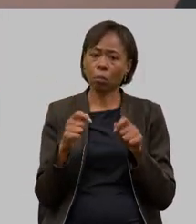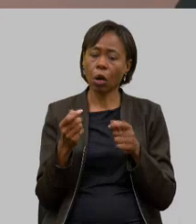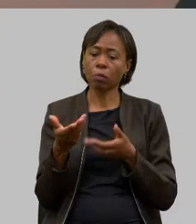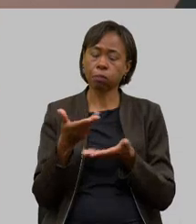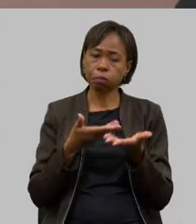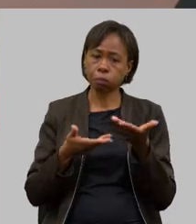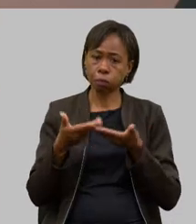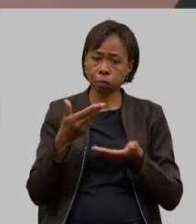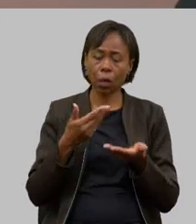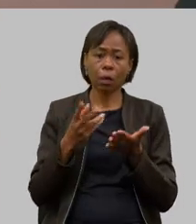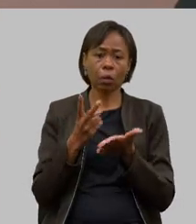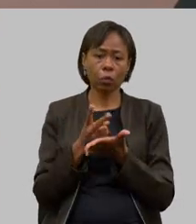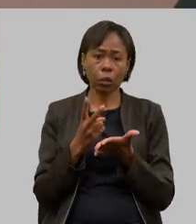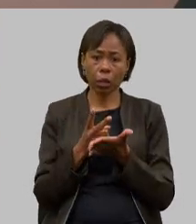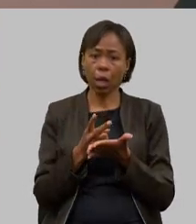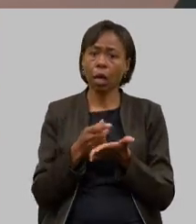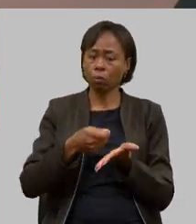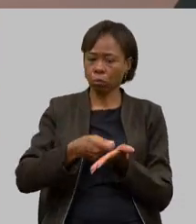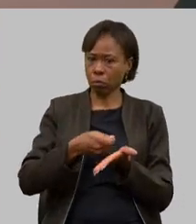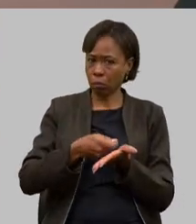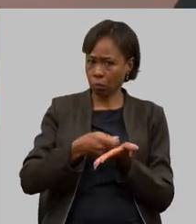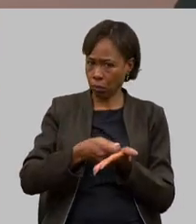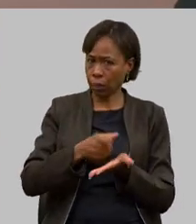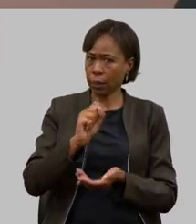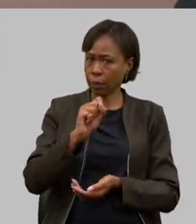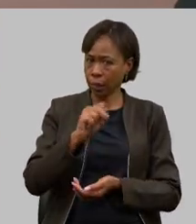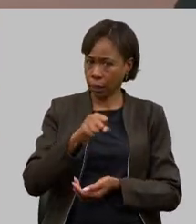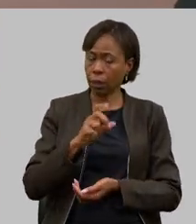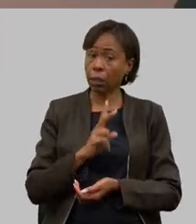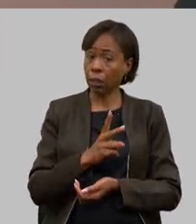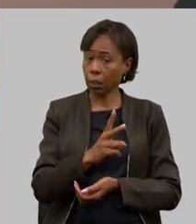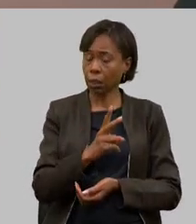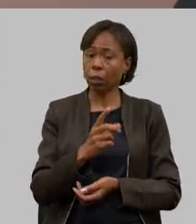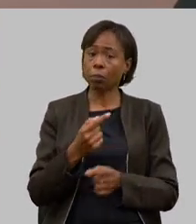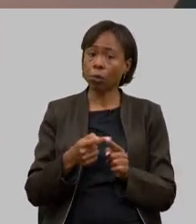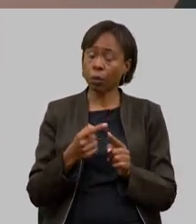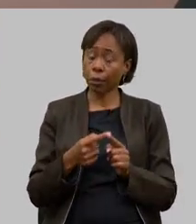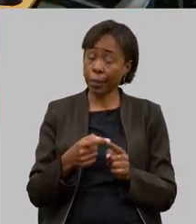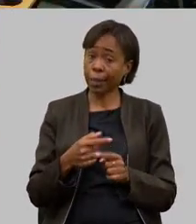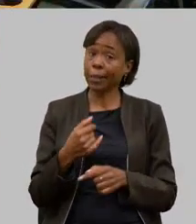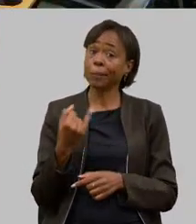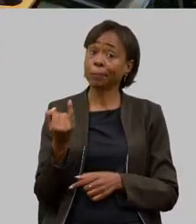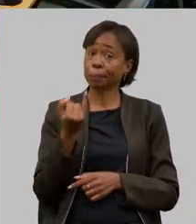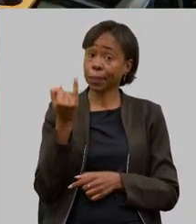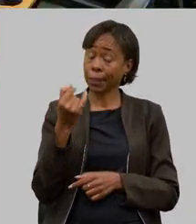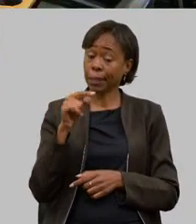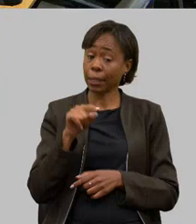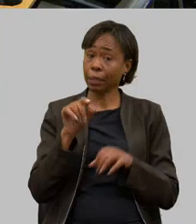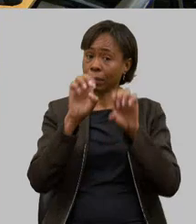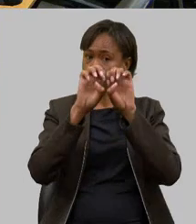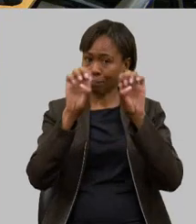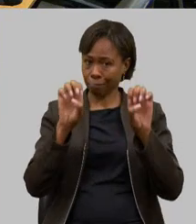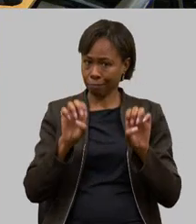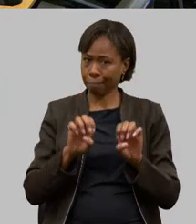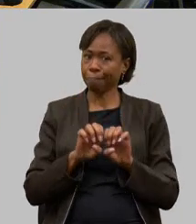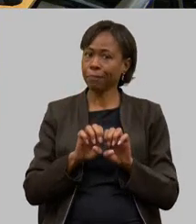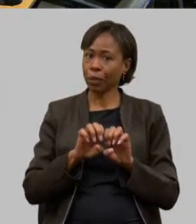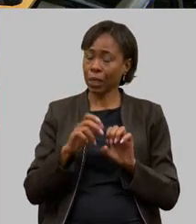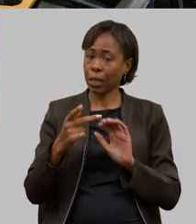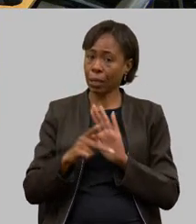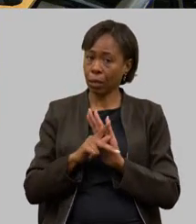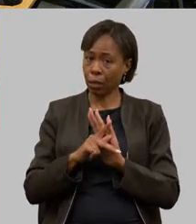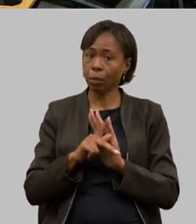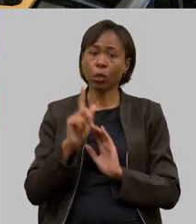parar concordo com isso e estão pagando um preço muito caro por essa questão estrutural e essa deficiência que nós temos em Minas Gerais